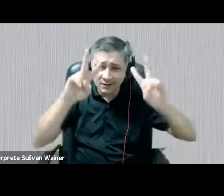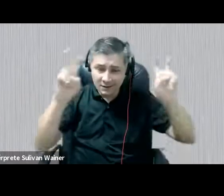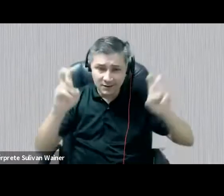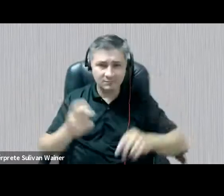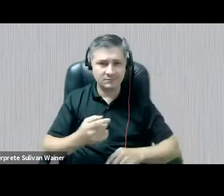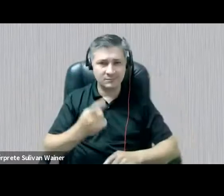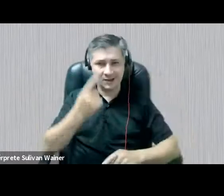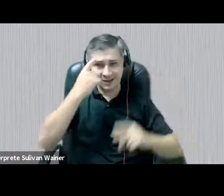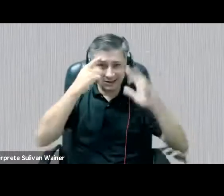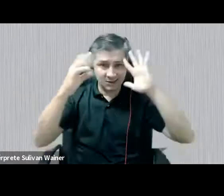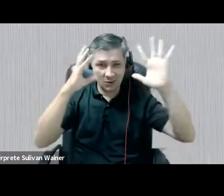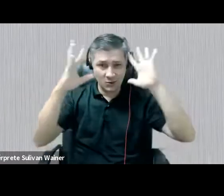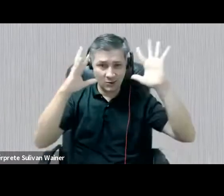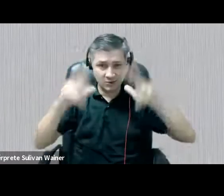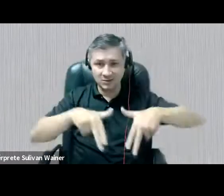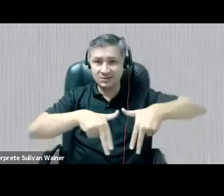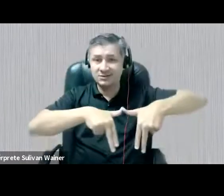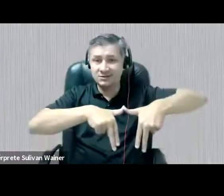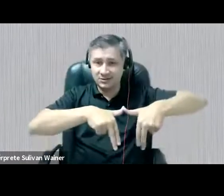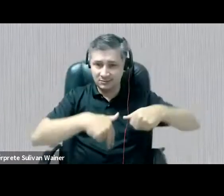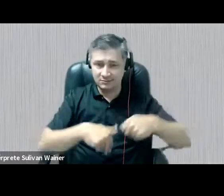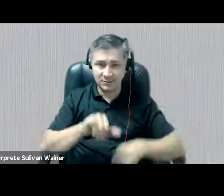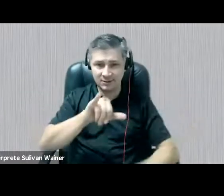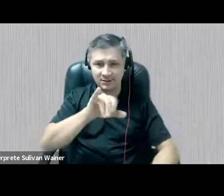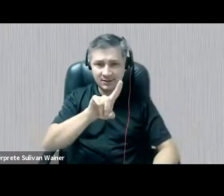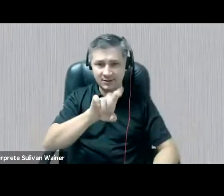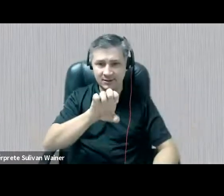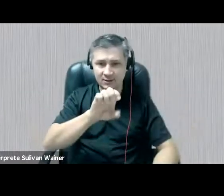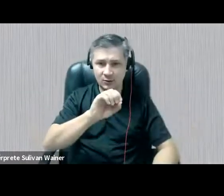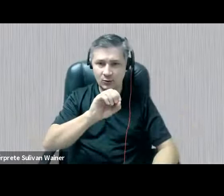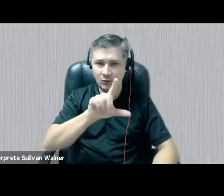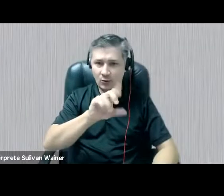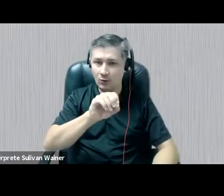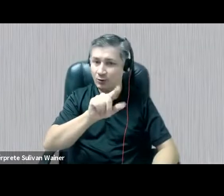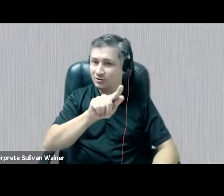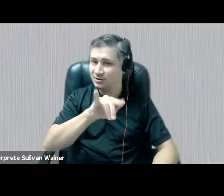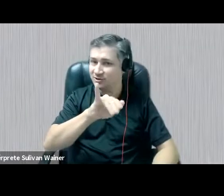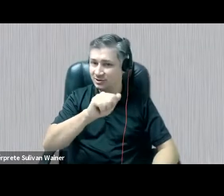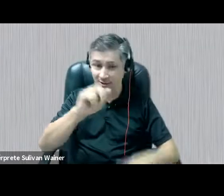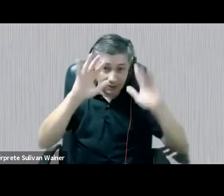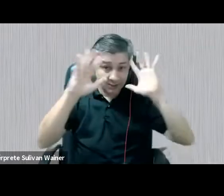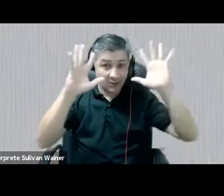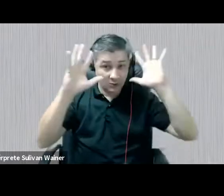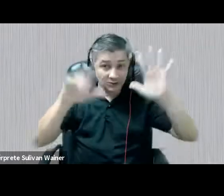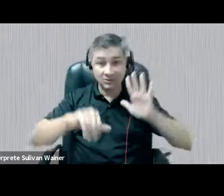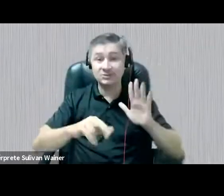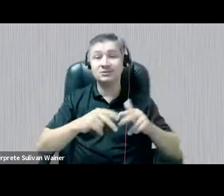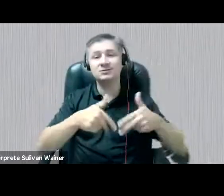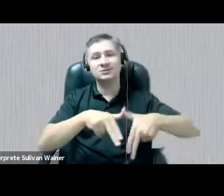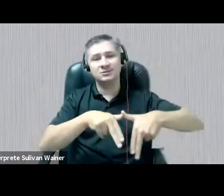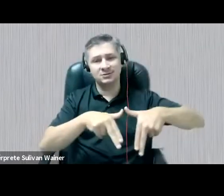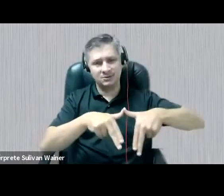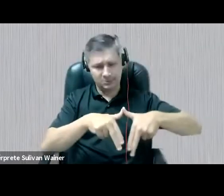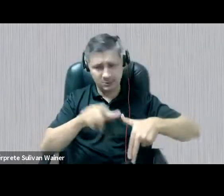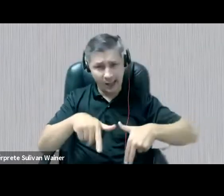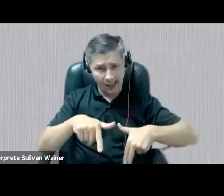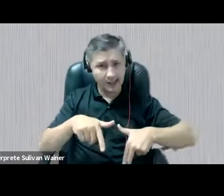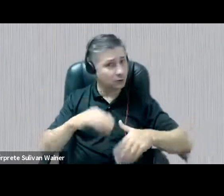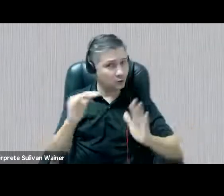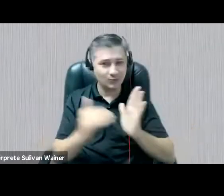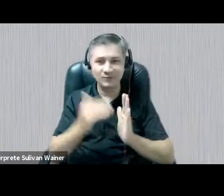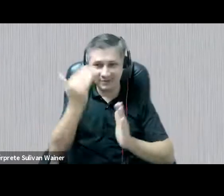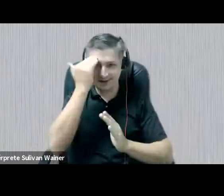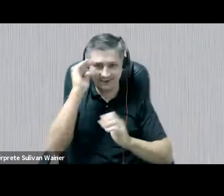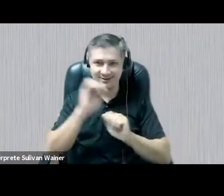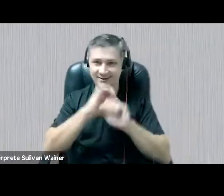gênero, né. então não é de agora e não é no período pandêmico que isso surge e isso está claro para todos nós, né.